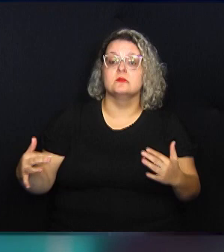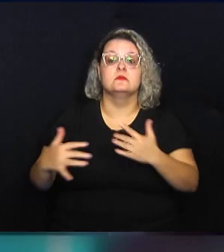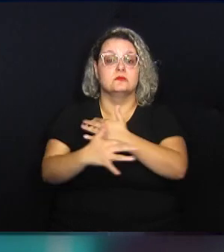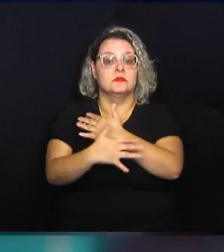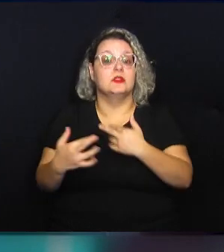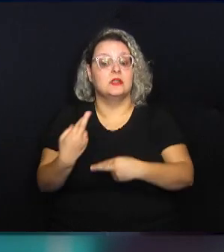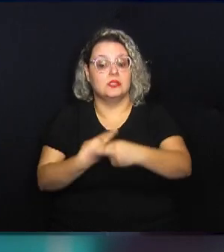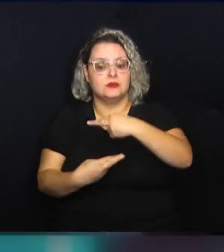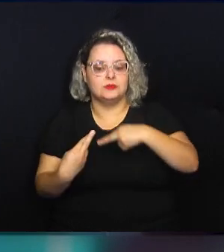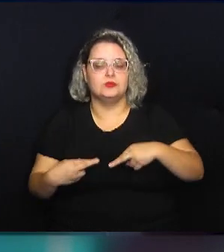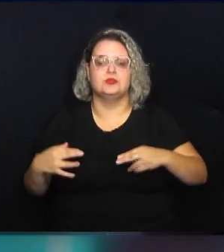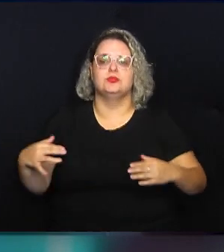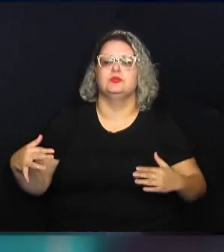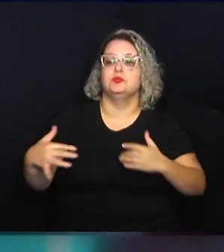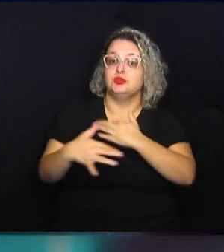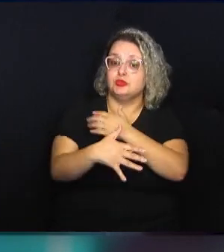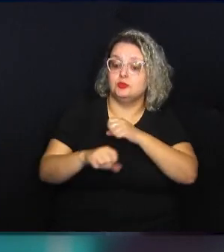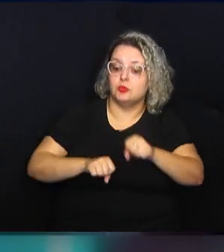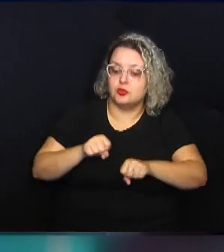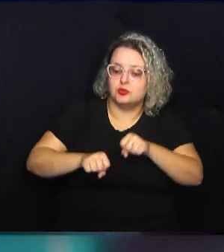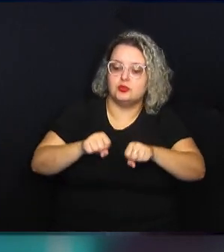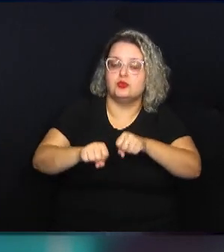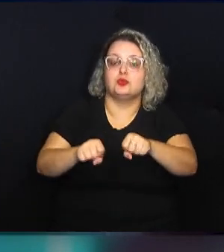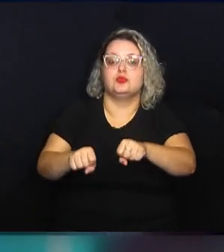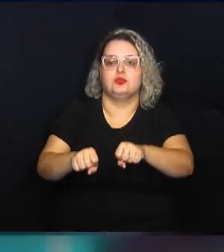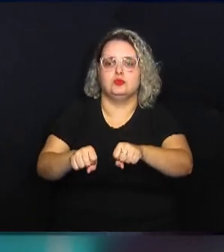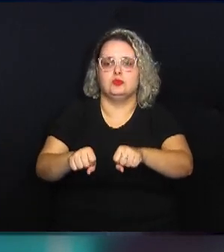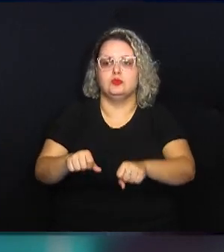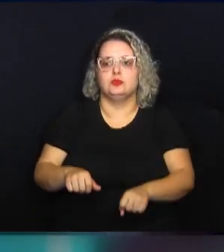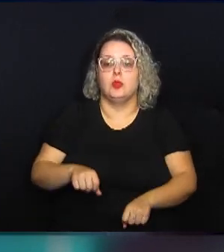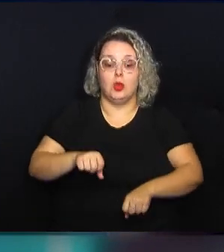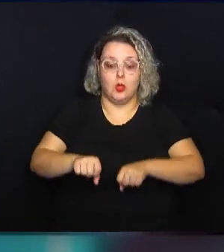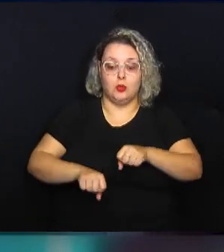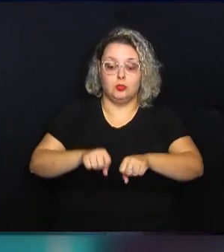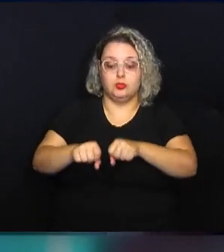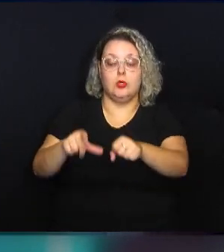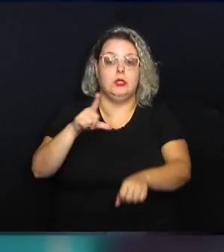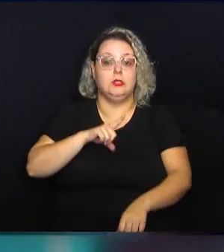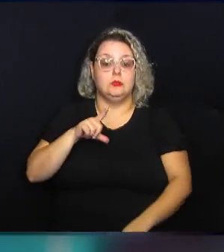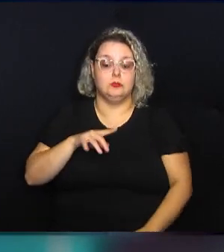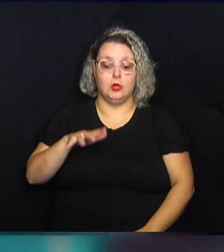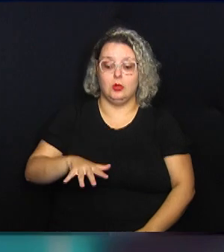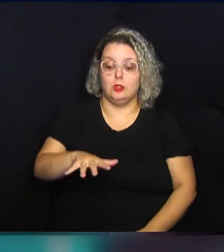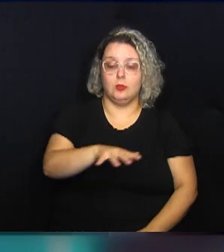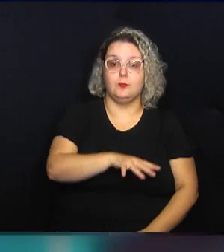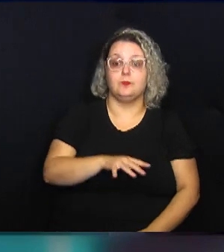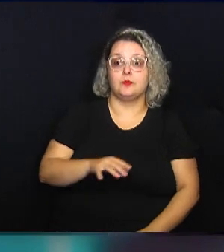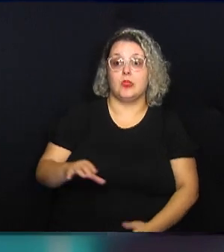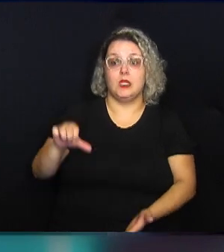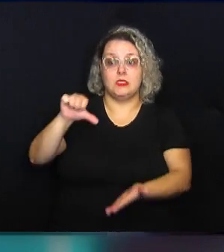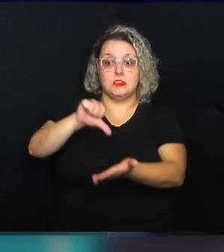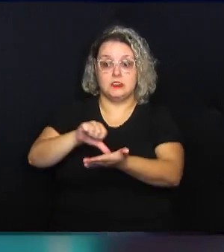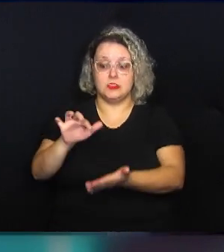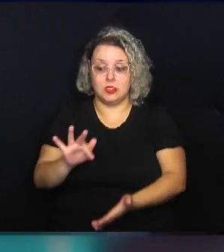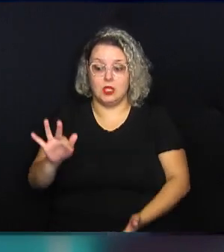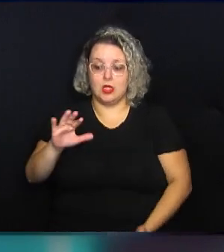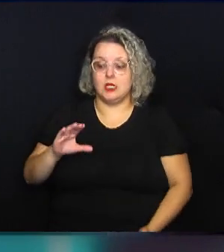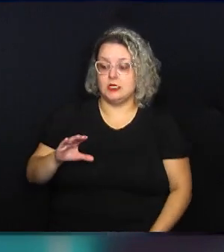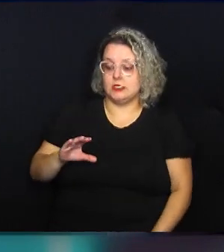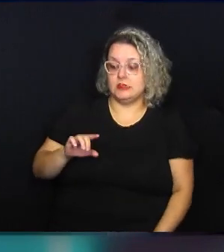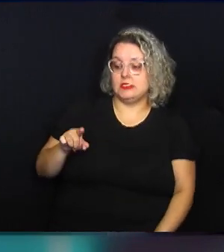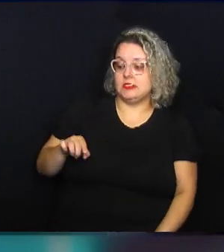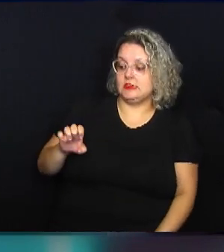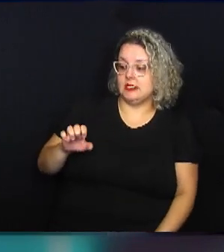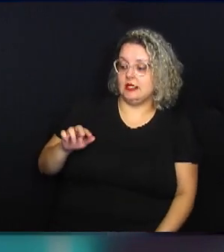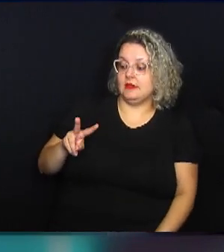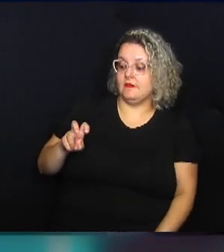planejamento urbano relacionado à mobilidade por bicicleta existentes no território da cidade universitária